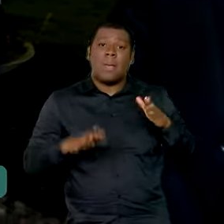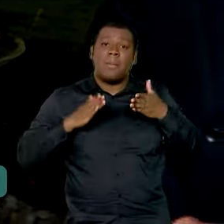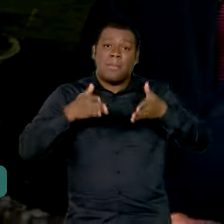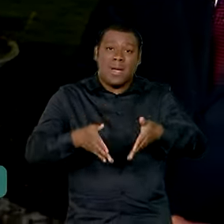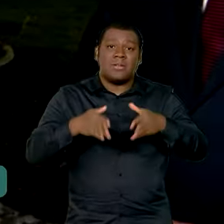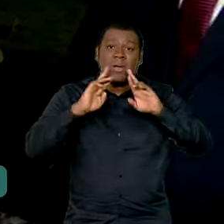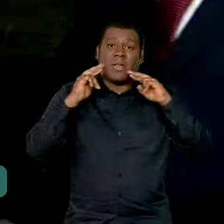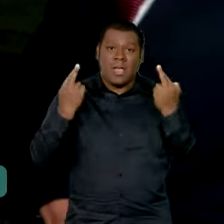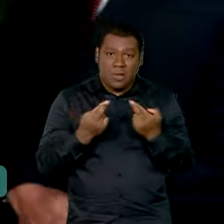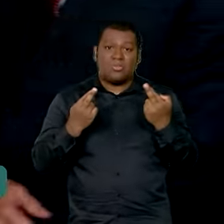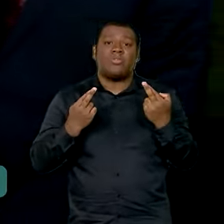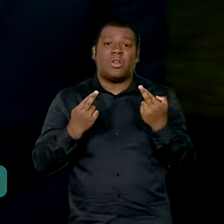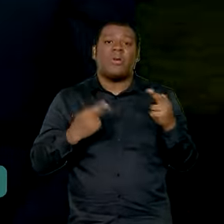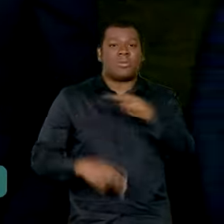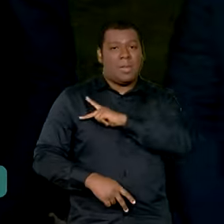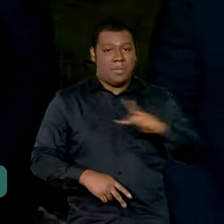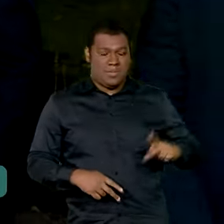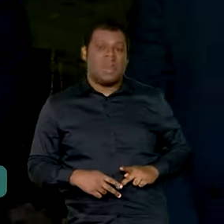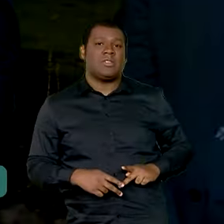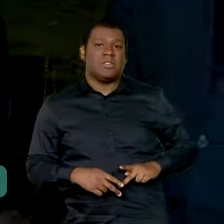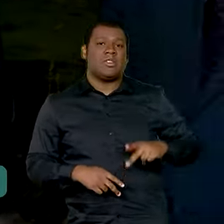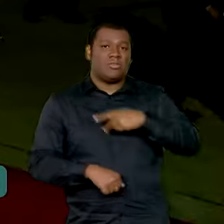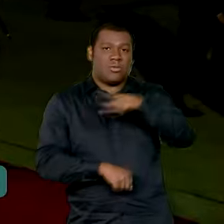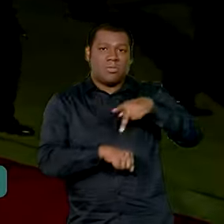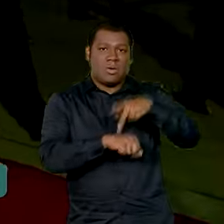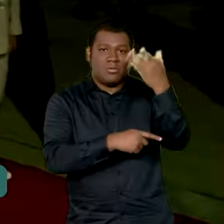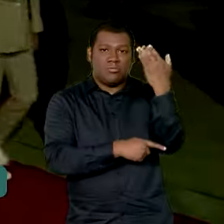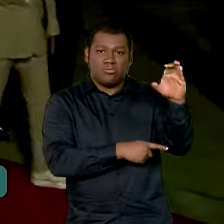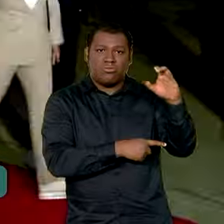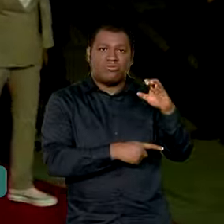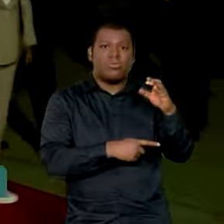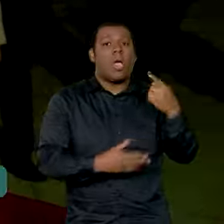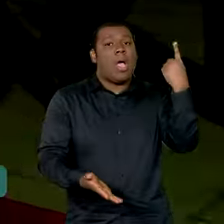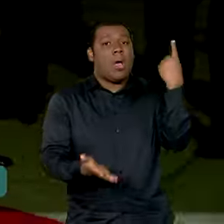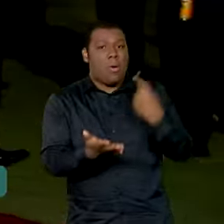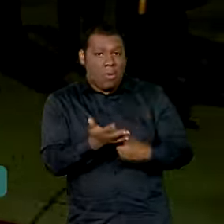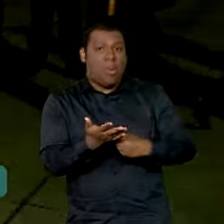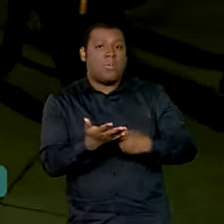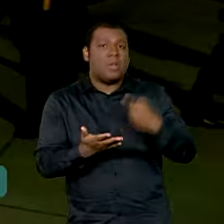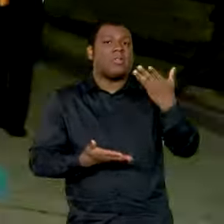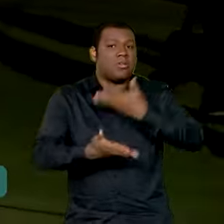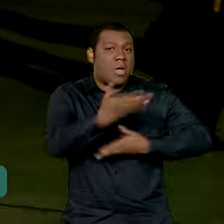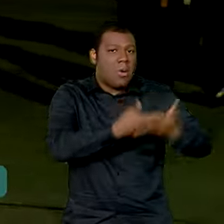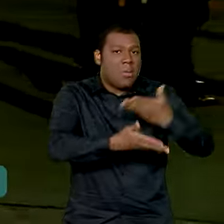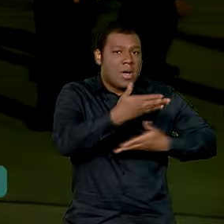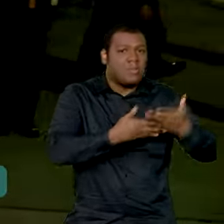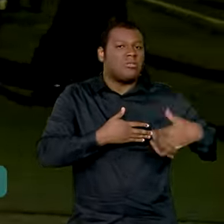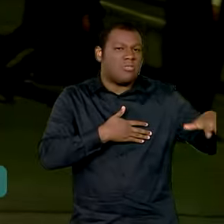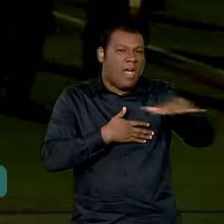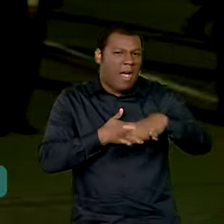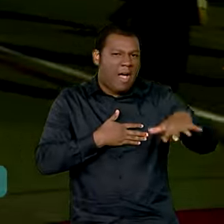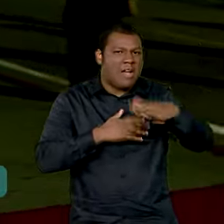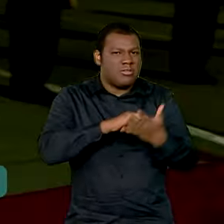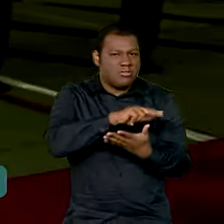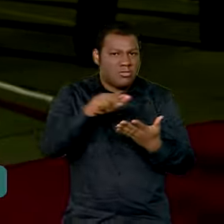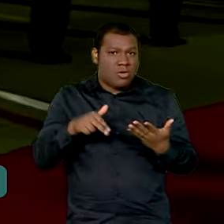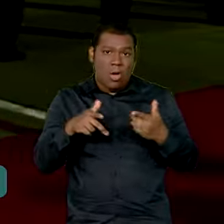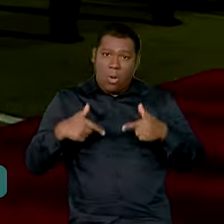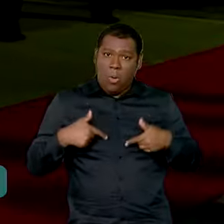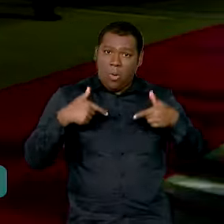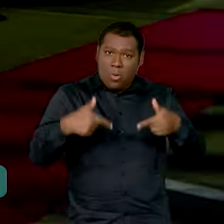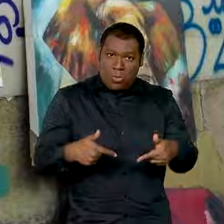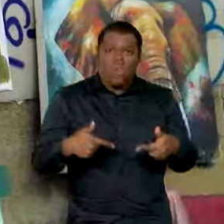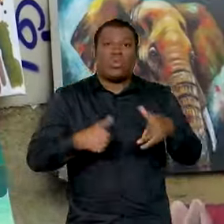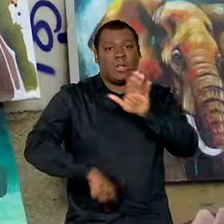com o presidente colombiano, Gustavo Petro, onde vão assinar acordos em diversas áreas. Entre elas, combate ao tráfico de